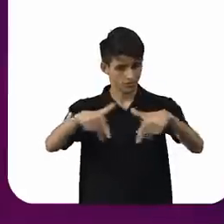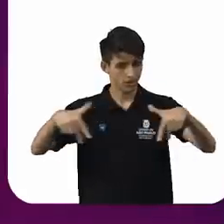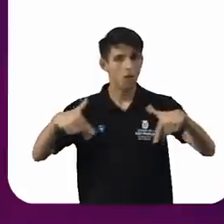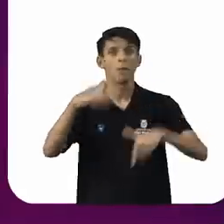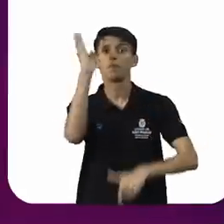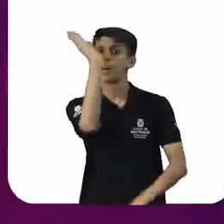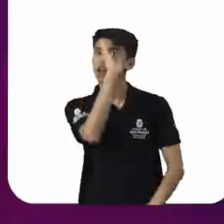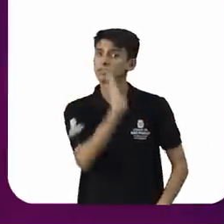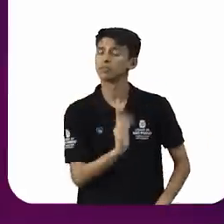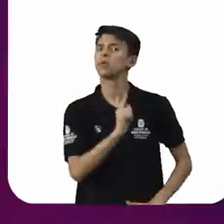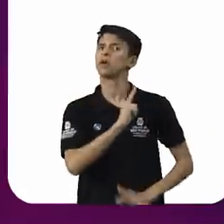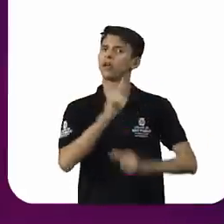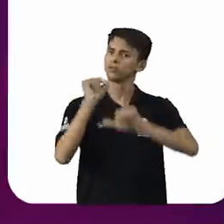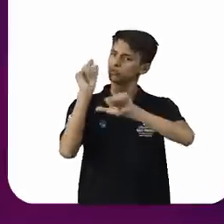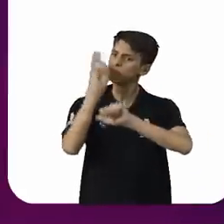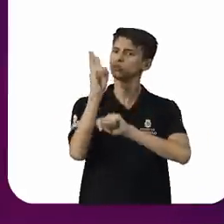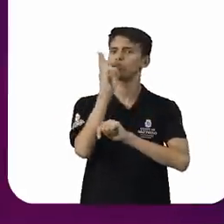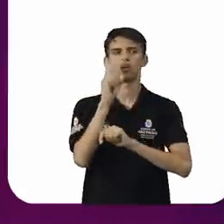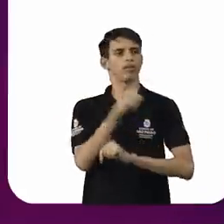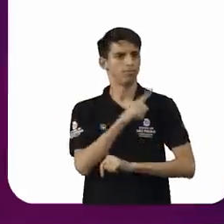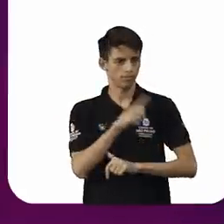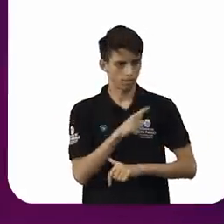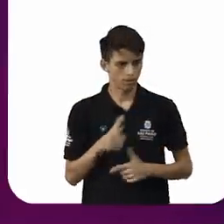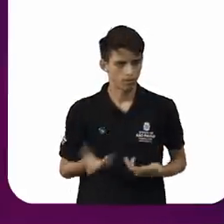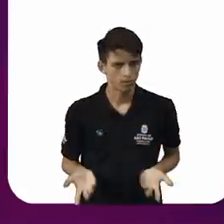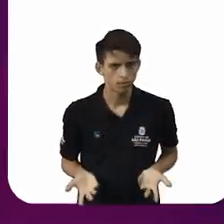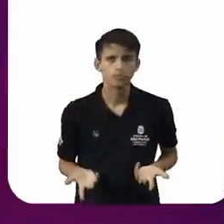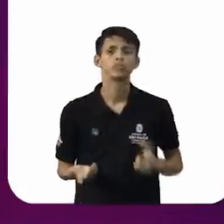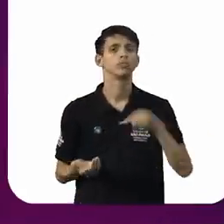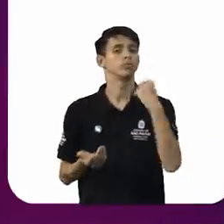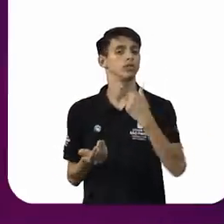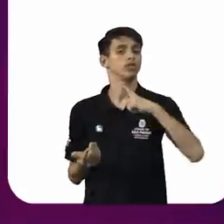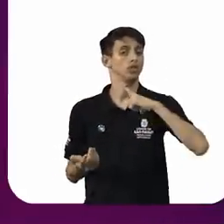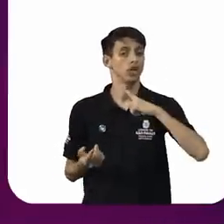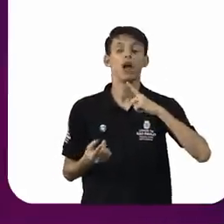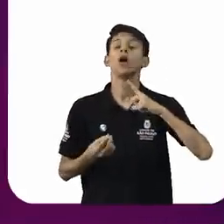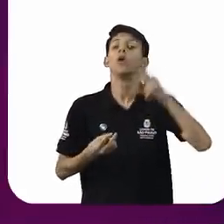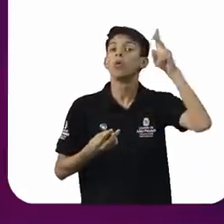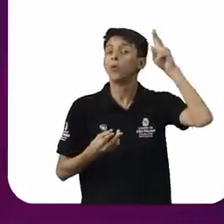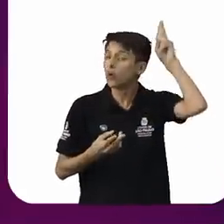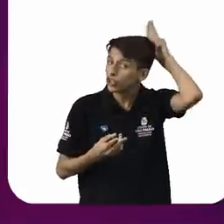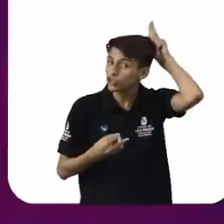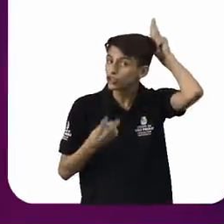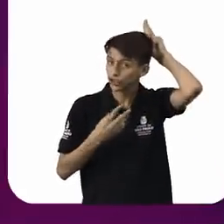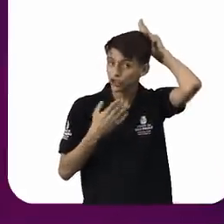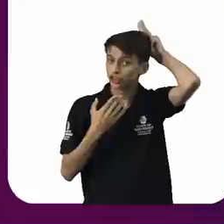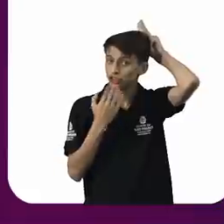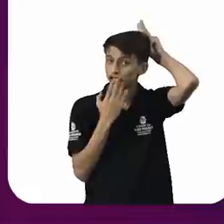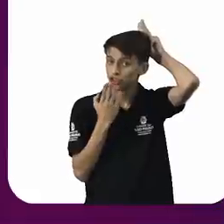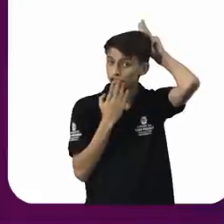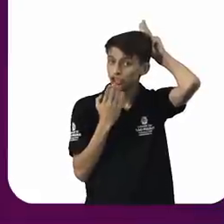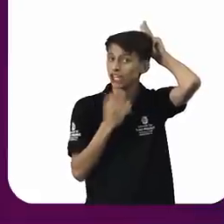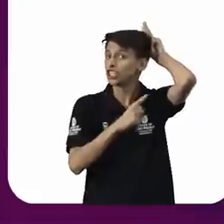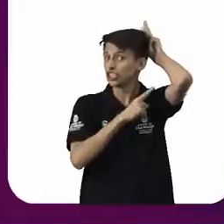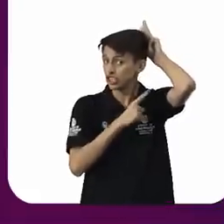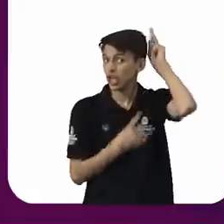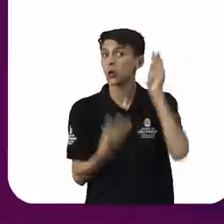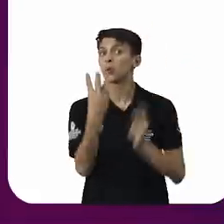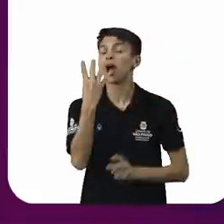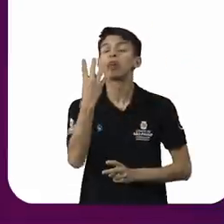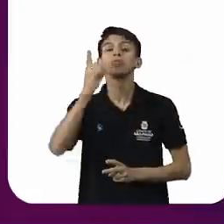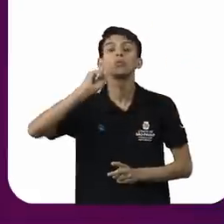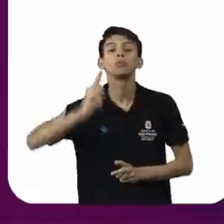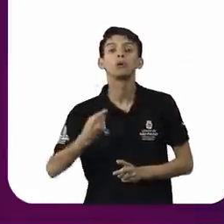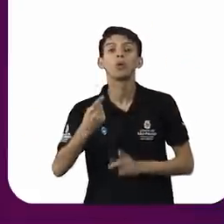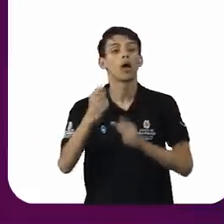é forjada com diversidade. Nós tínhamos aqui os indígenas que já estavam com quatro mil anos de civilização.